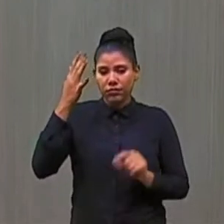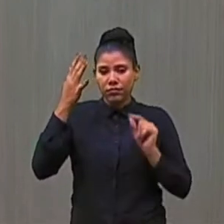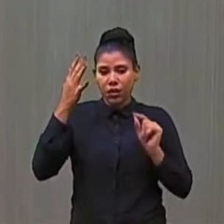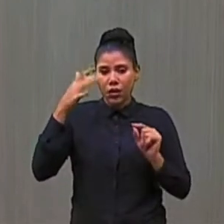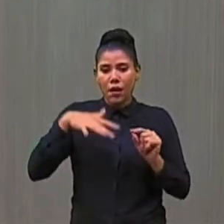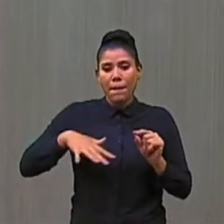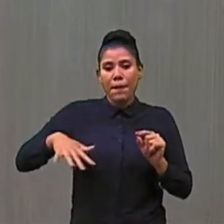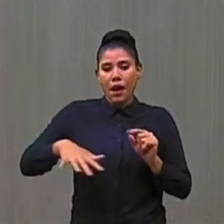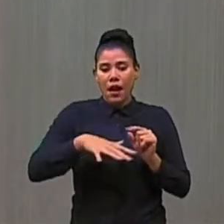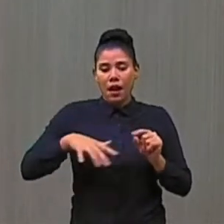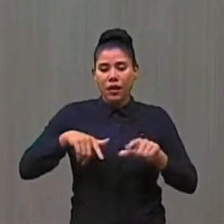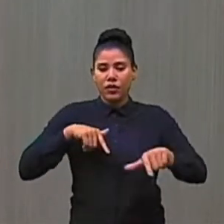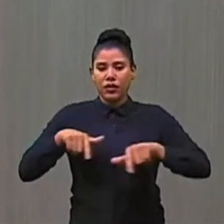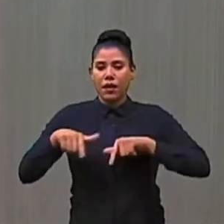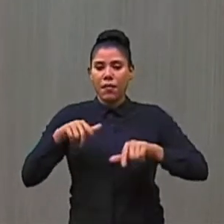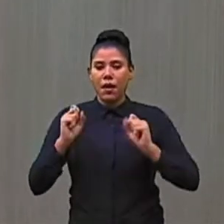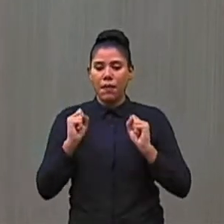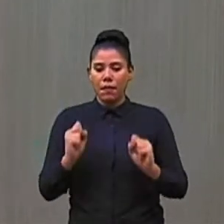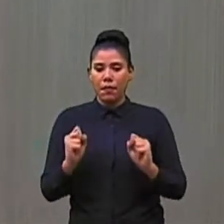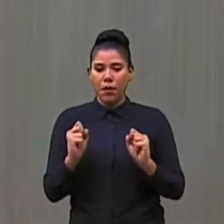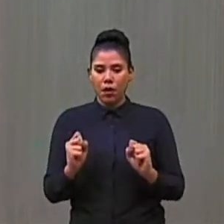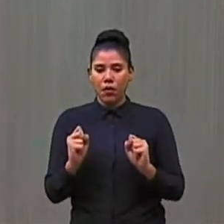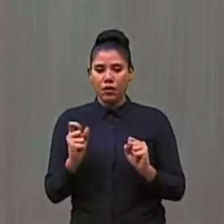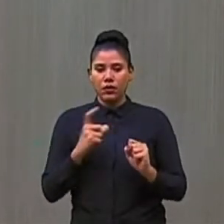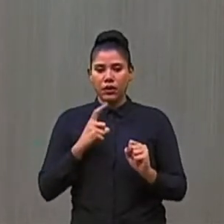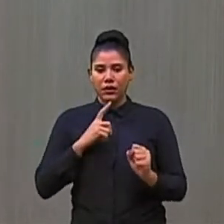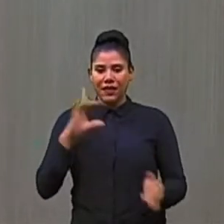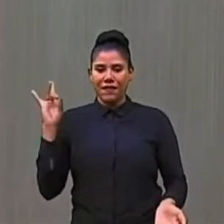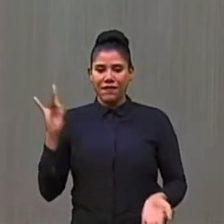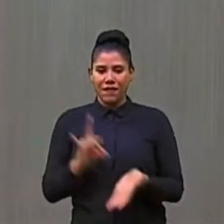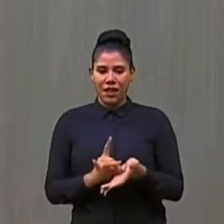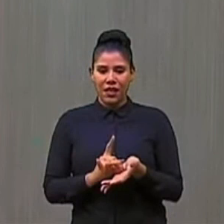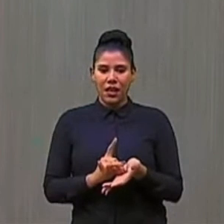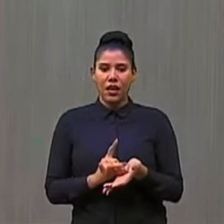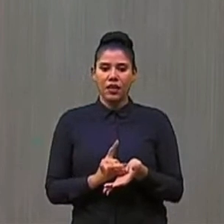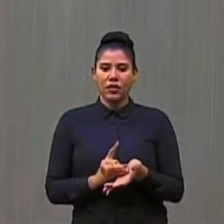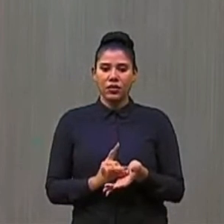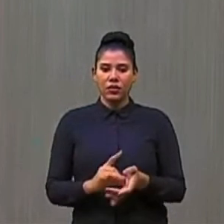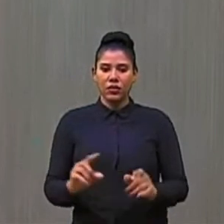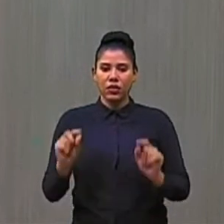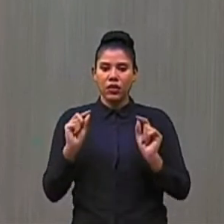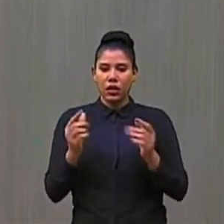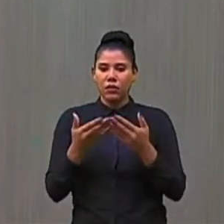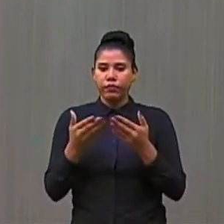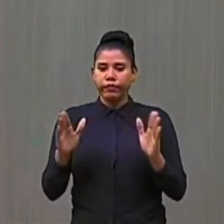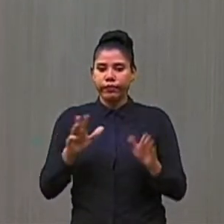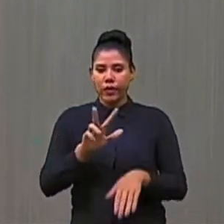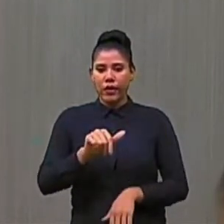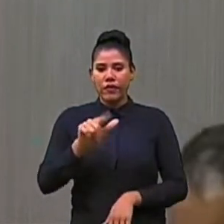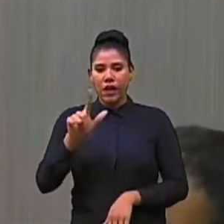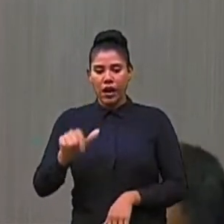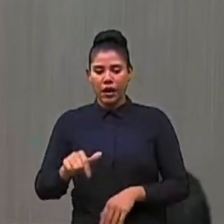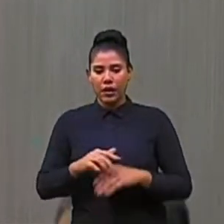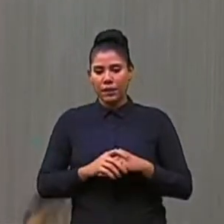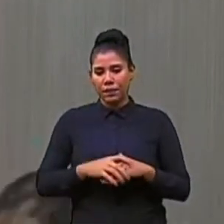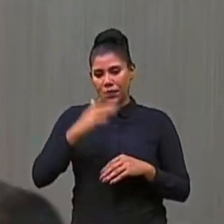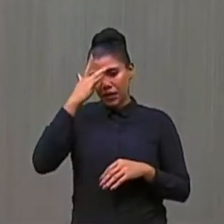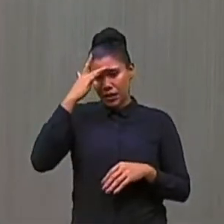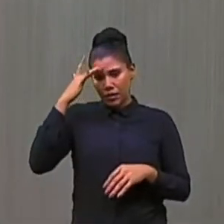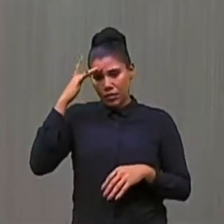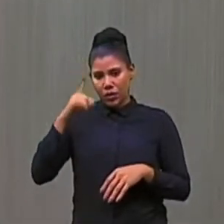mercado de trabalho possa realmente abrir vagas e as pessoas terem